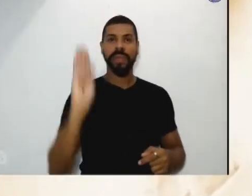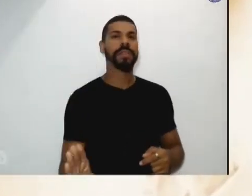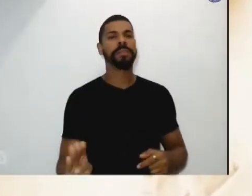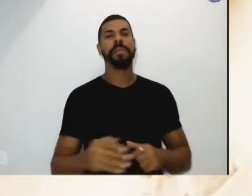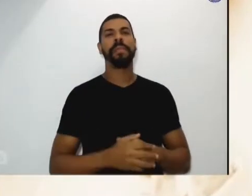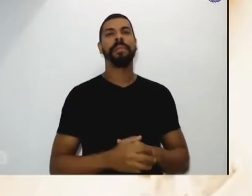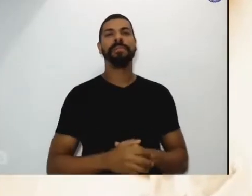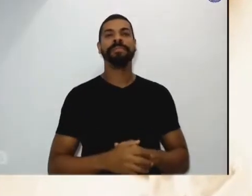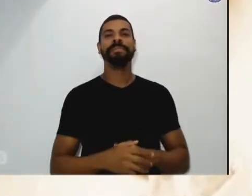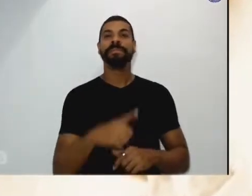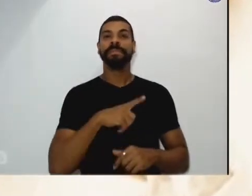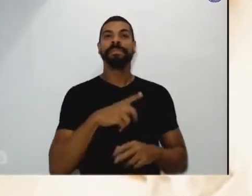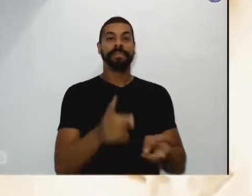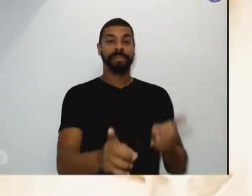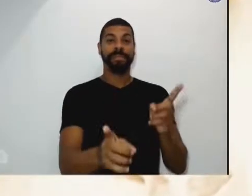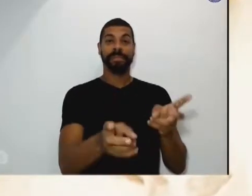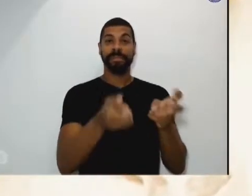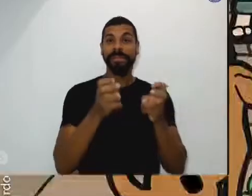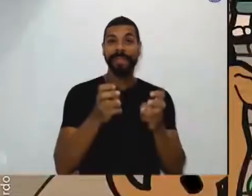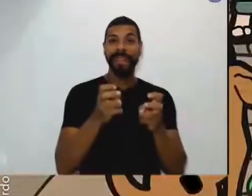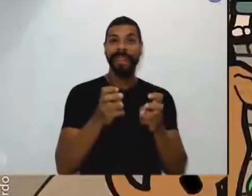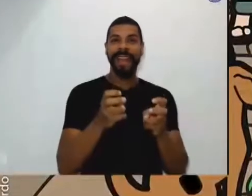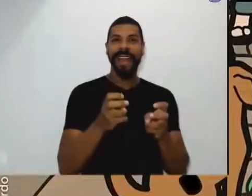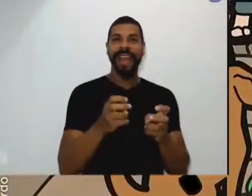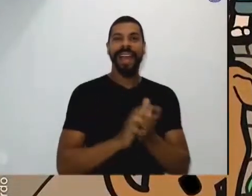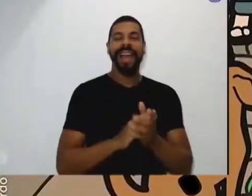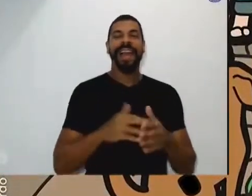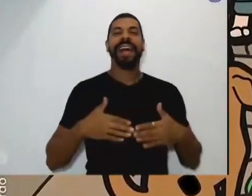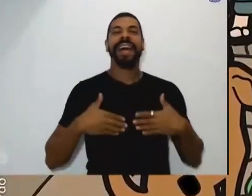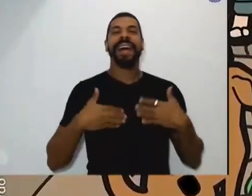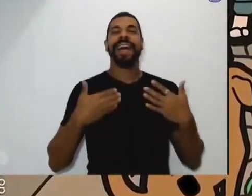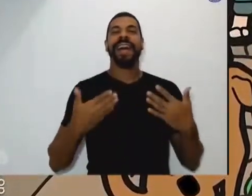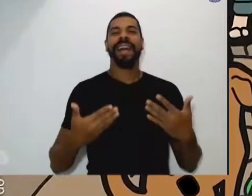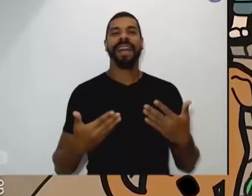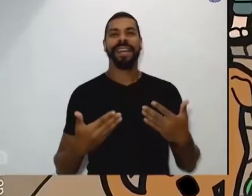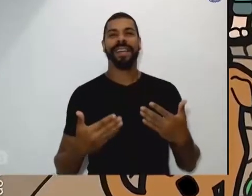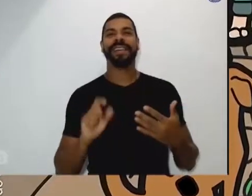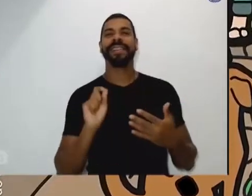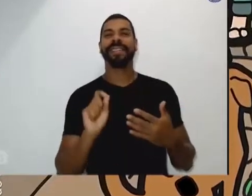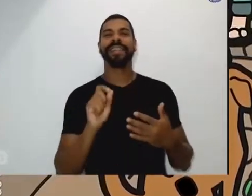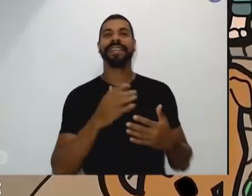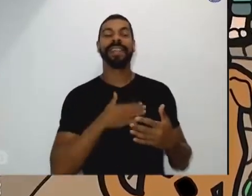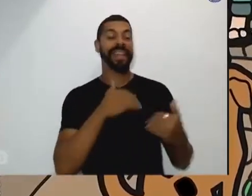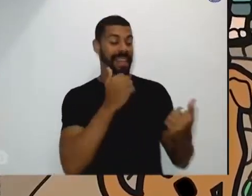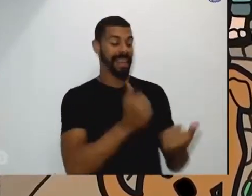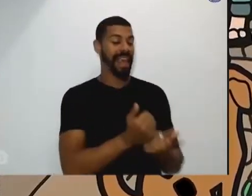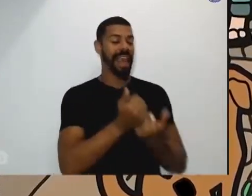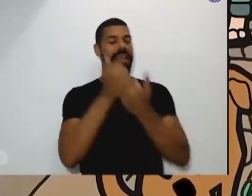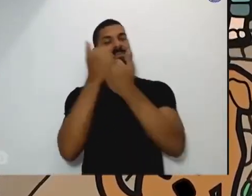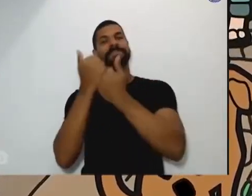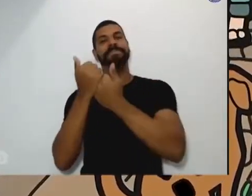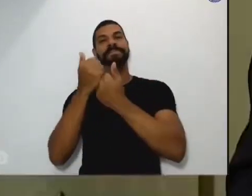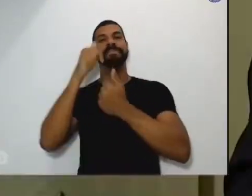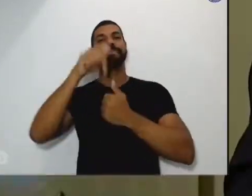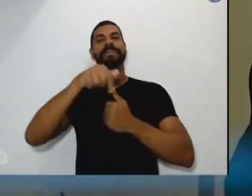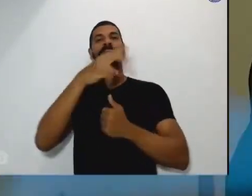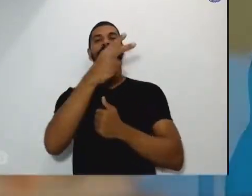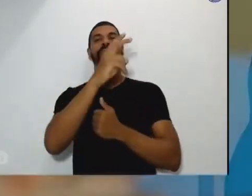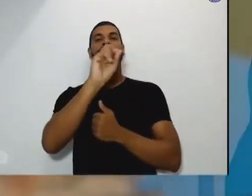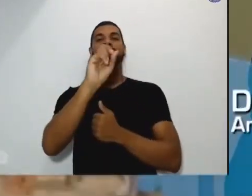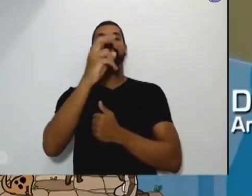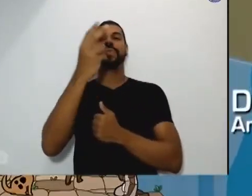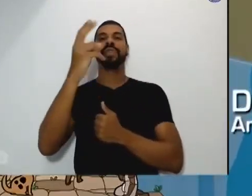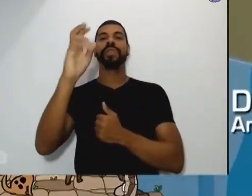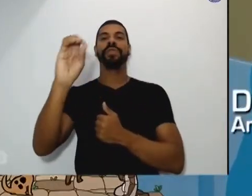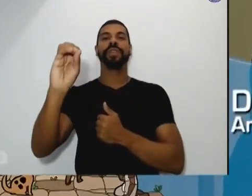notícia de que Irmã Dulce seria apresentada como um ícone da campanha da fraternidade de 2020. Ela, para